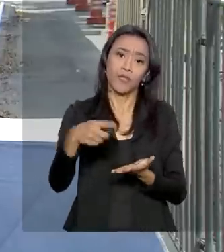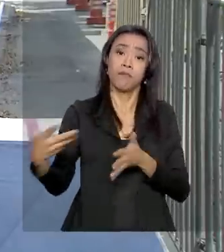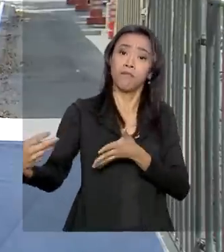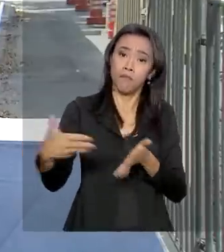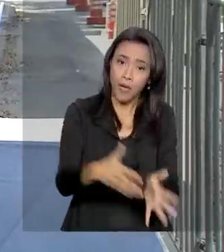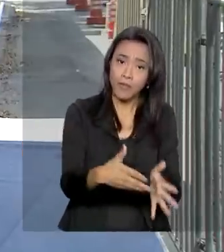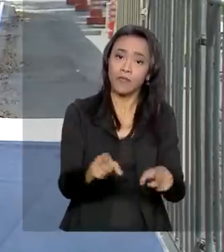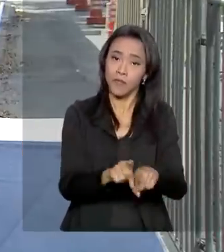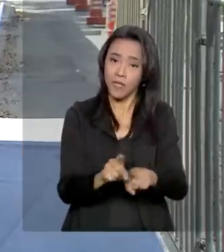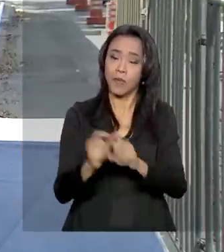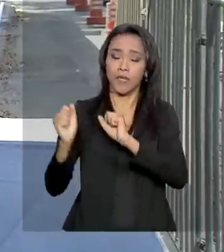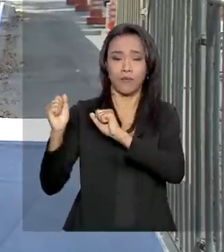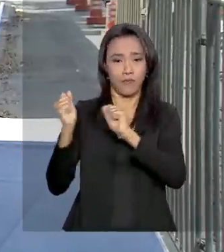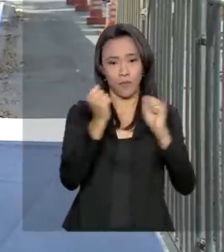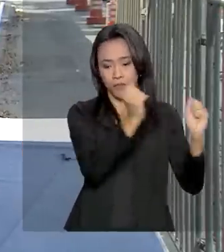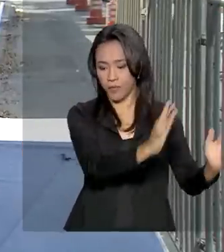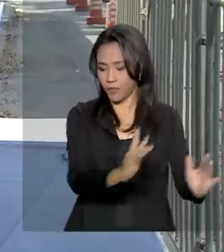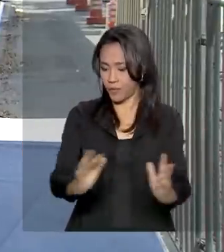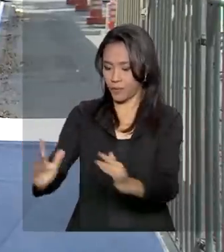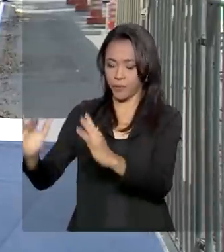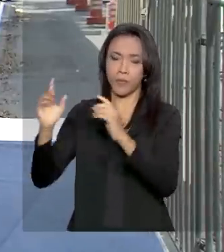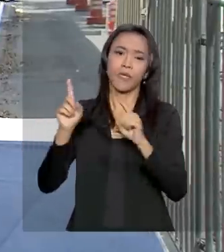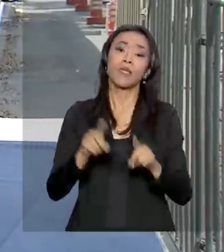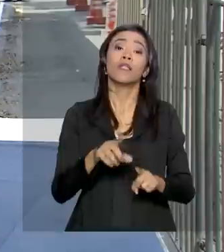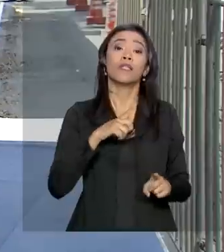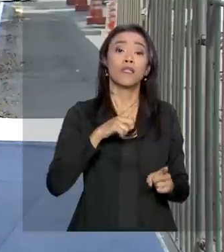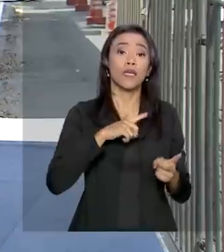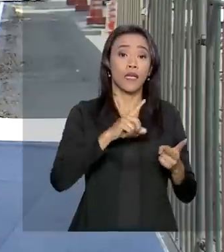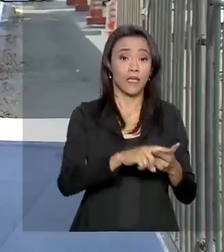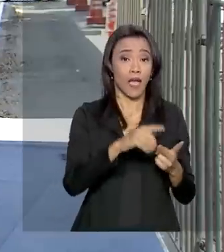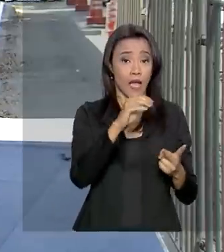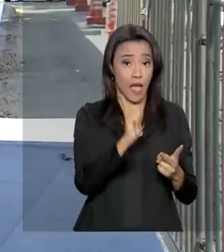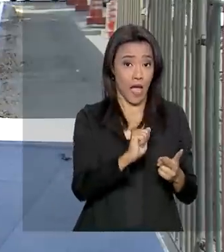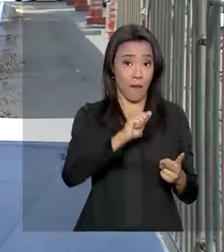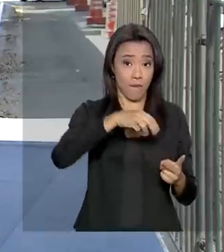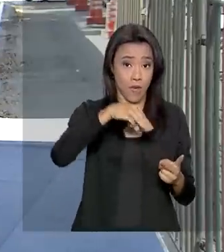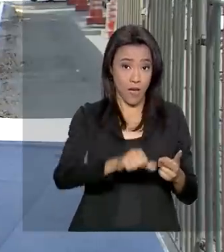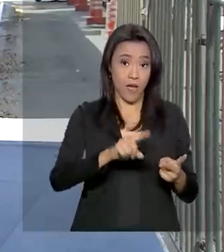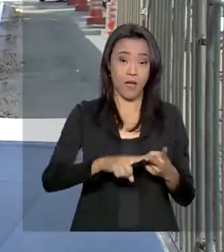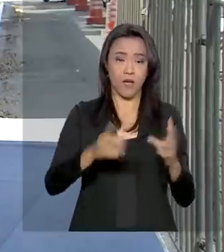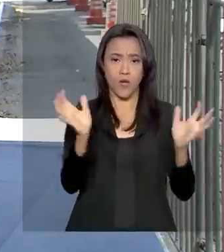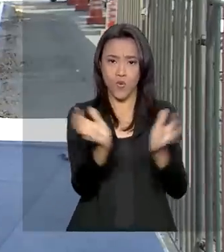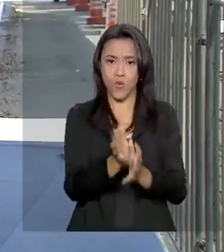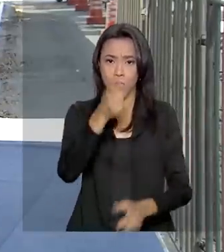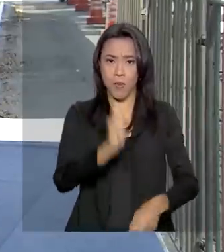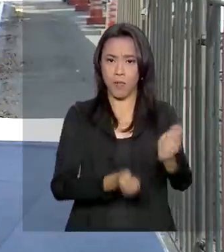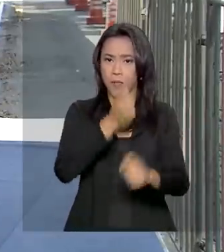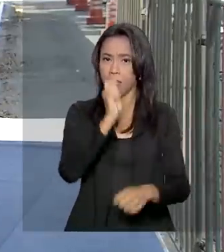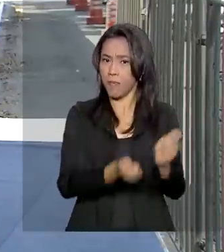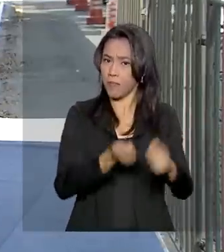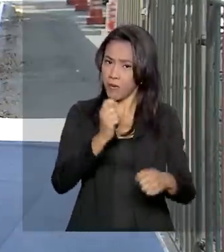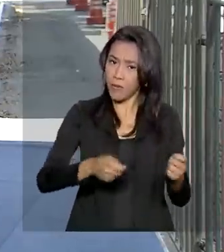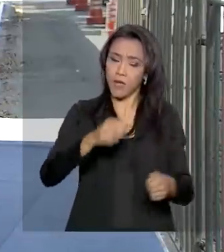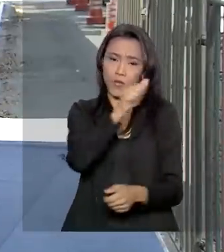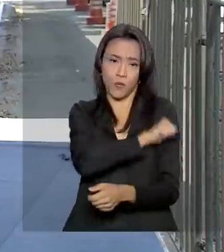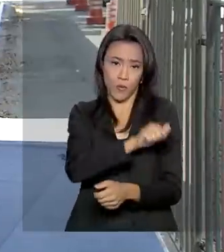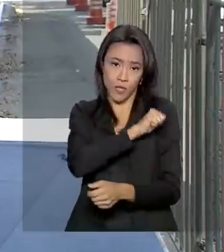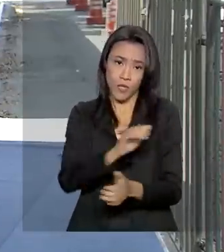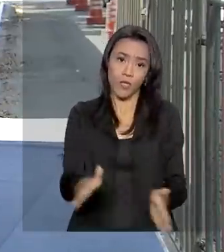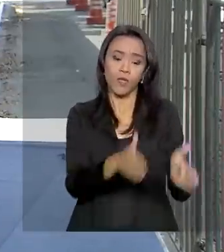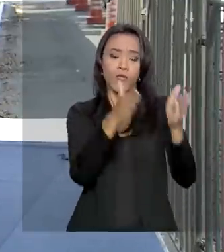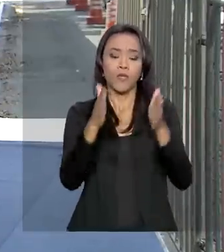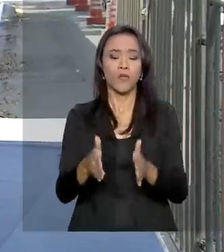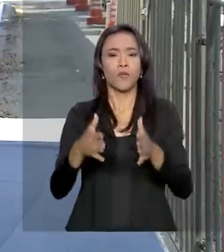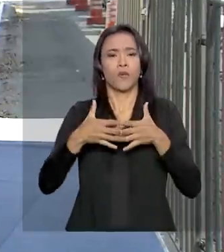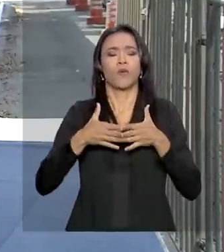cívico-militar. Então, vão desfilar cadetes da AMAN, banda de fuzileiros navais do Rio de Janeiro, tripulações e blindados da